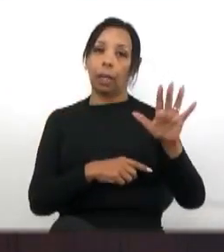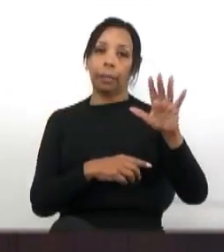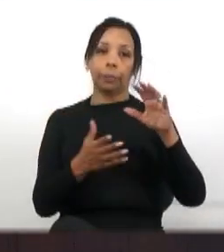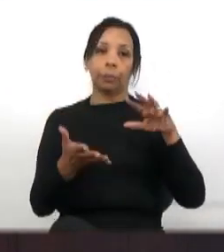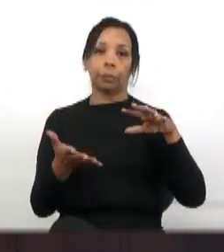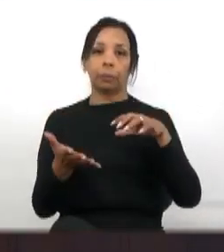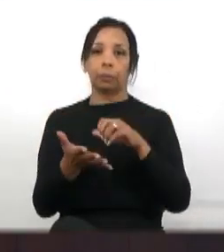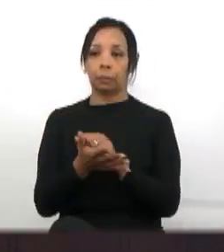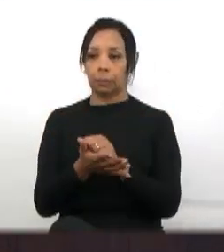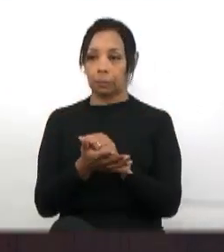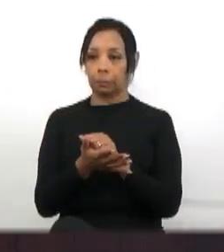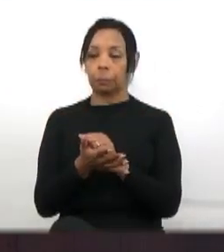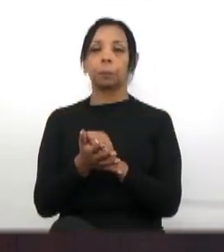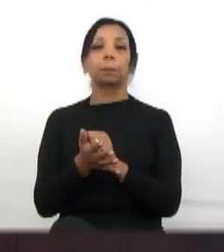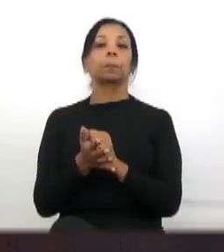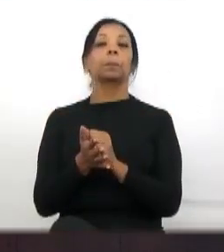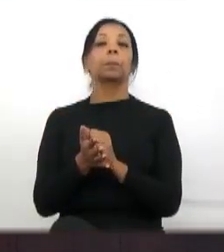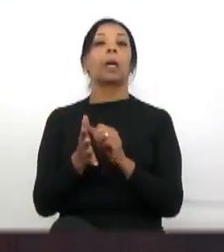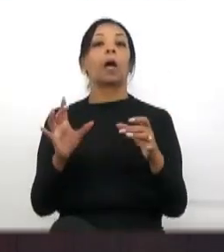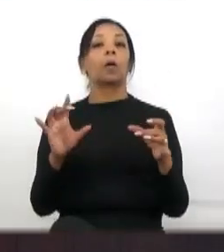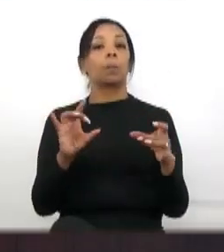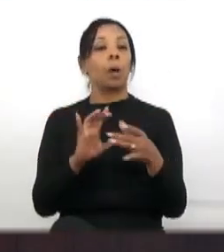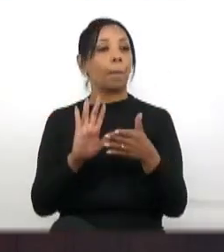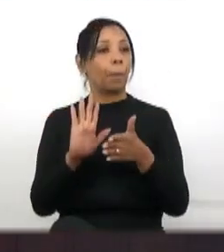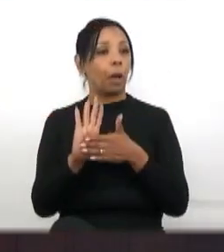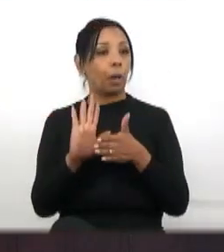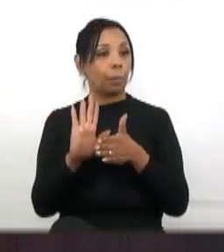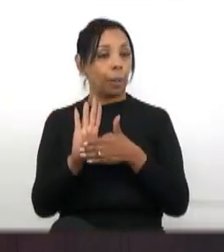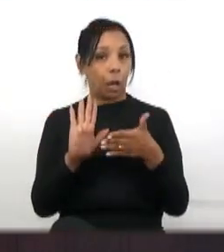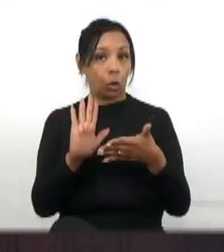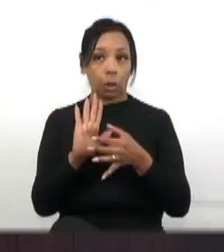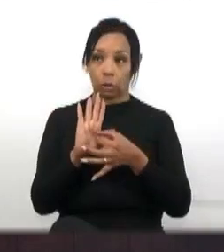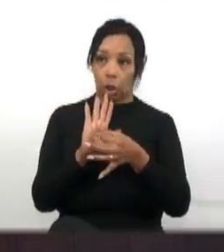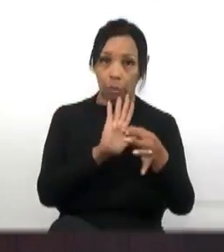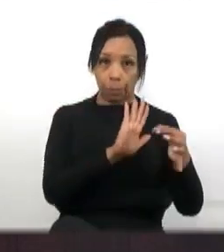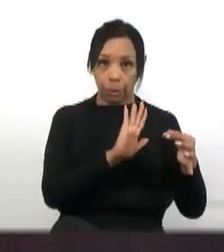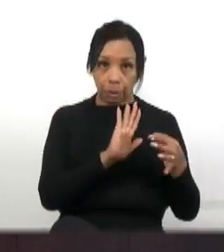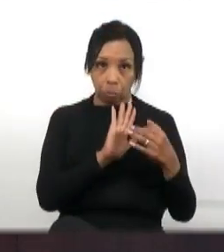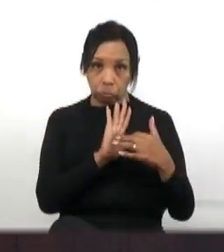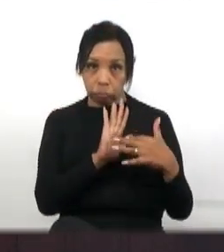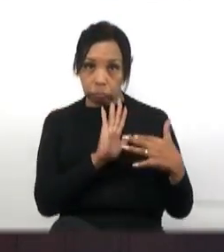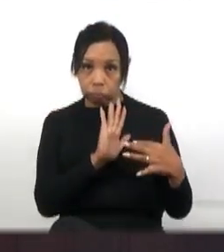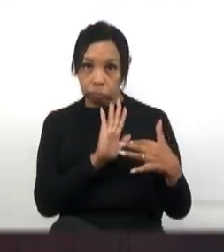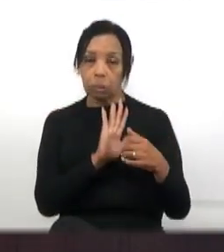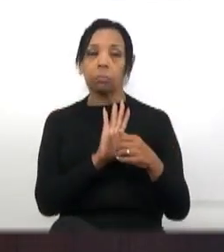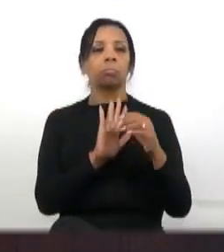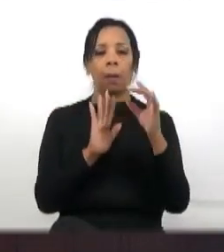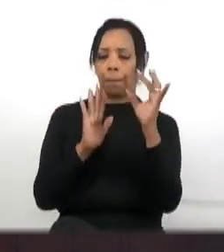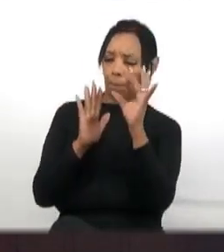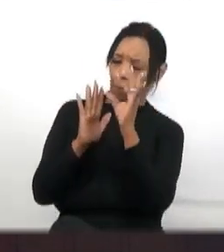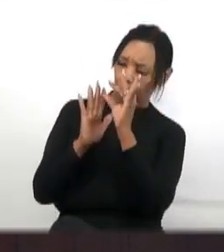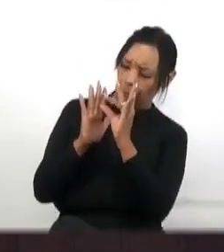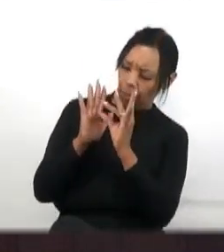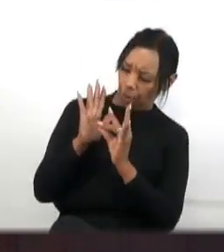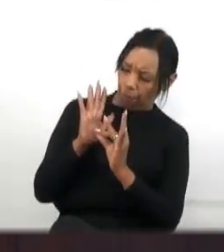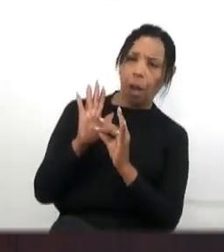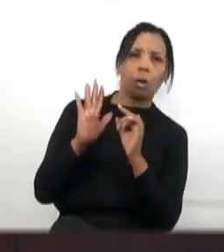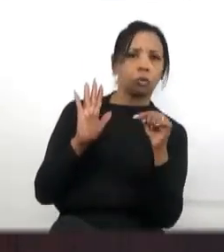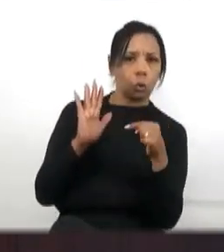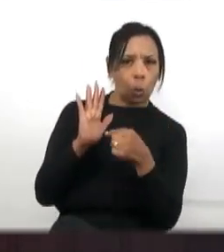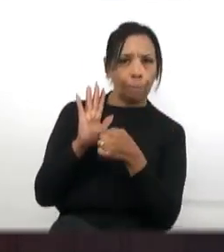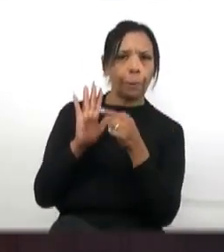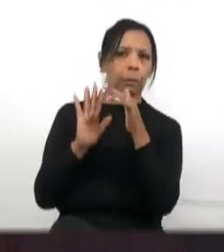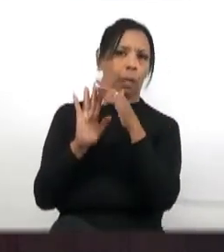Encaminhamento ou deliberação de proposições protocoladas verbalmente no pequeno expediente. Todos conforme norma regimental.